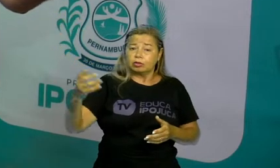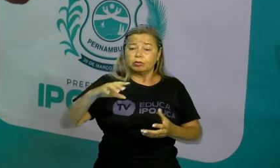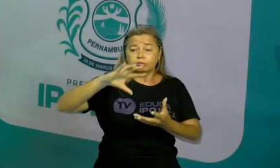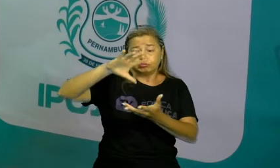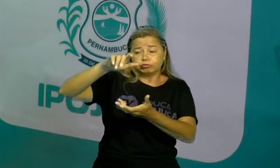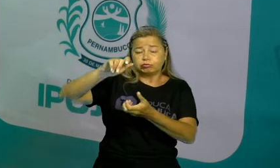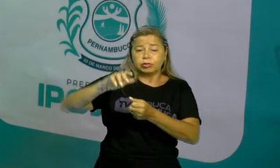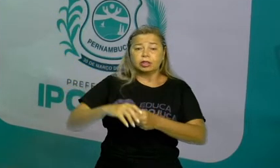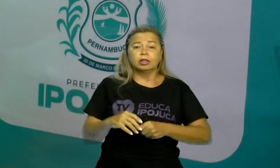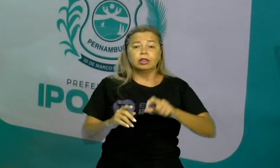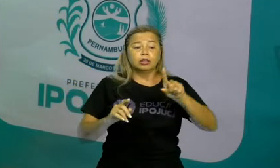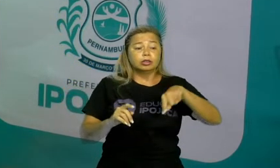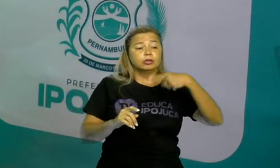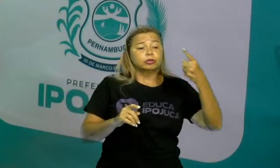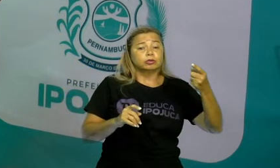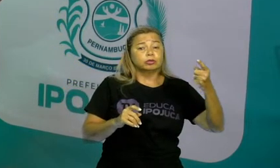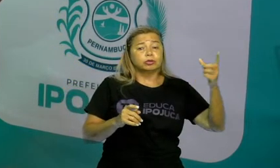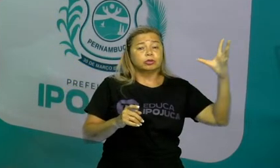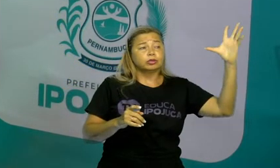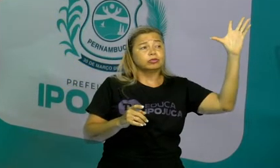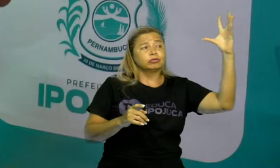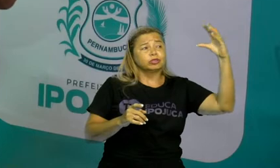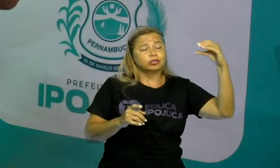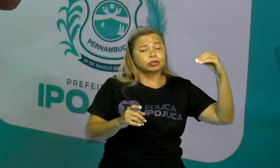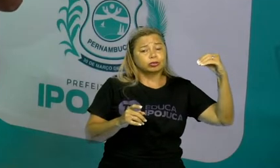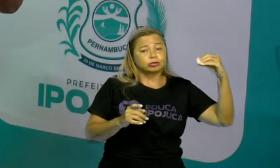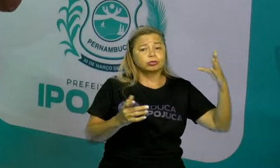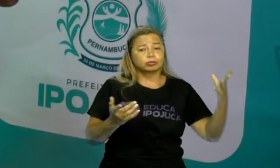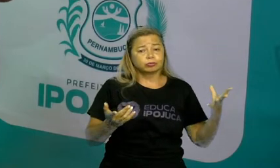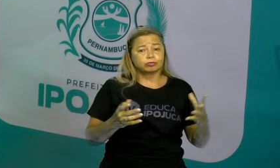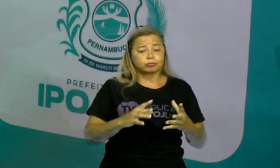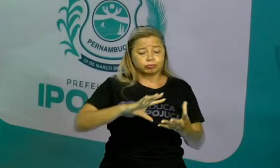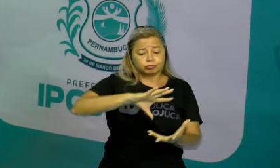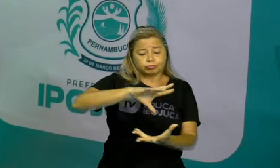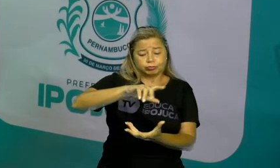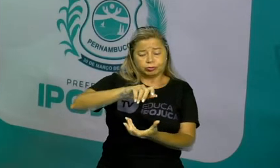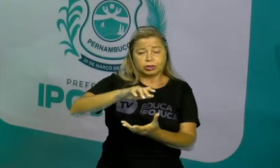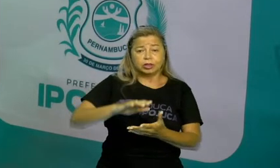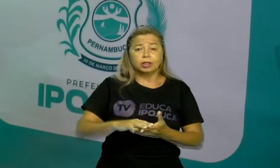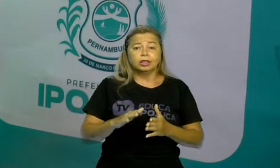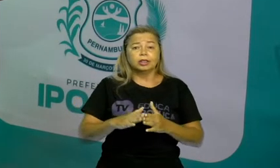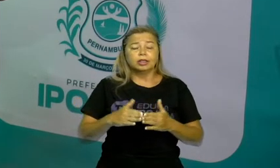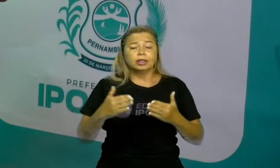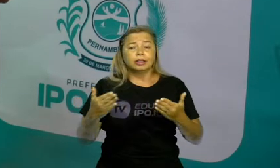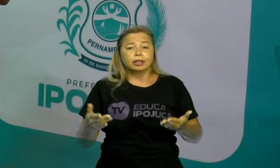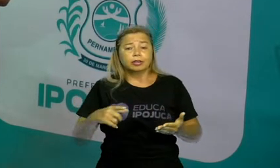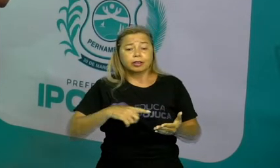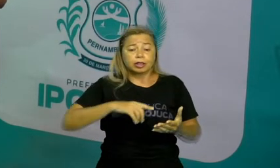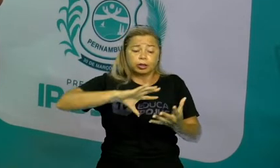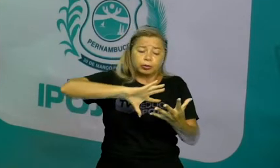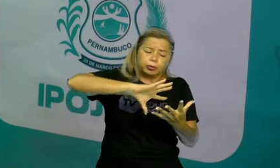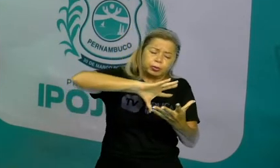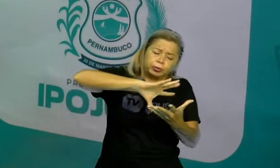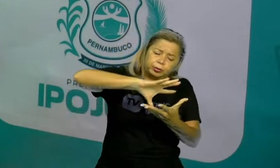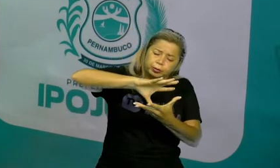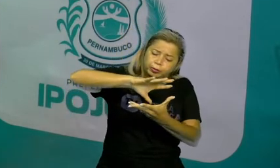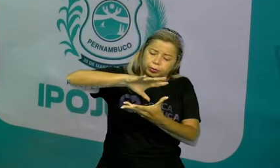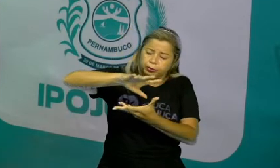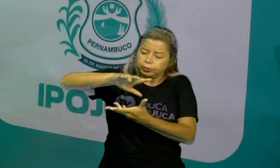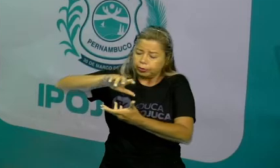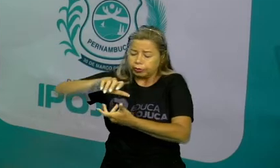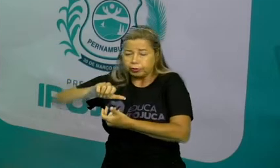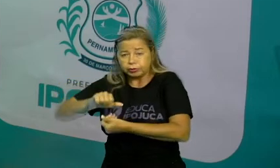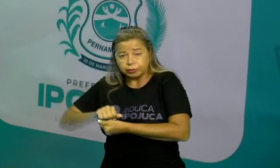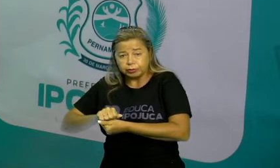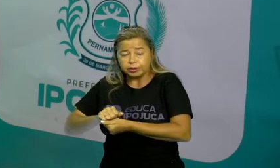claro e do outro lado está escuro. E por conta do movimento de rotação que a Terra faz, a gente